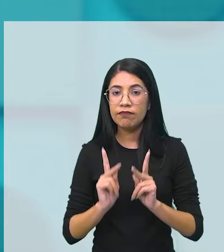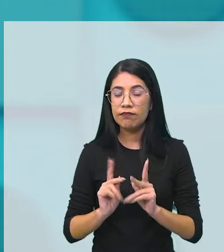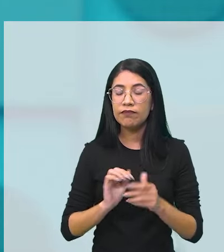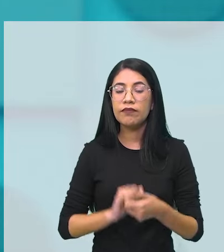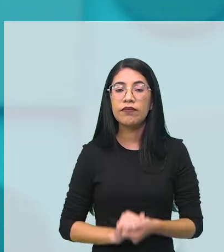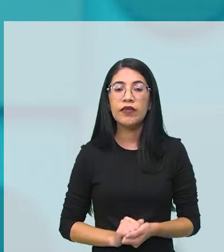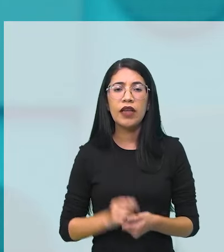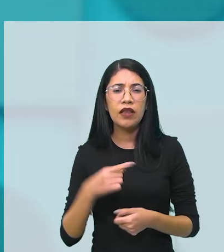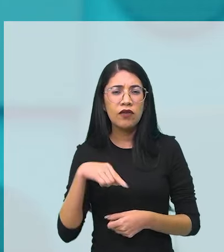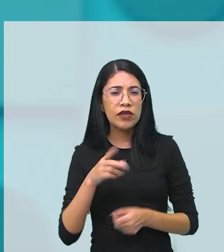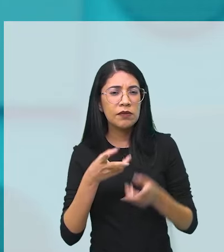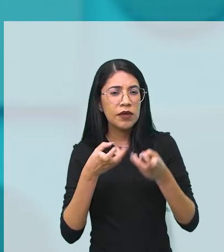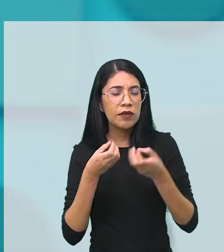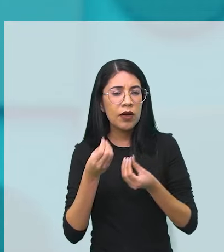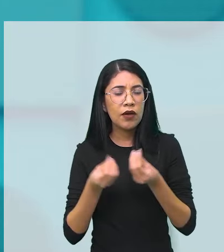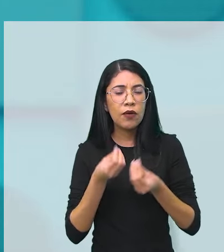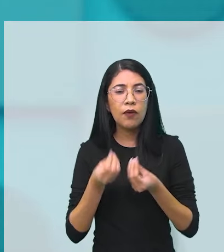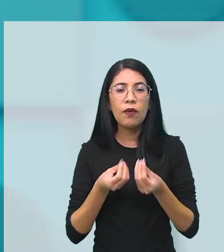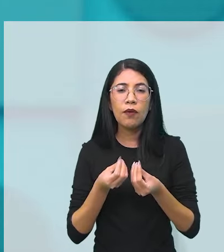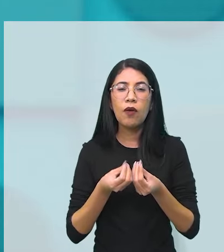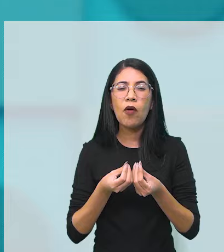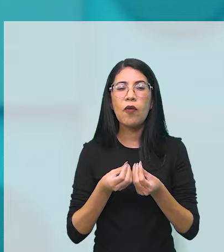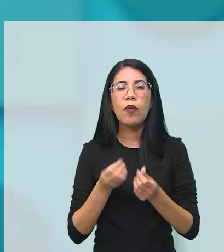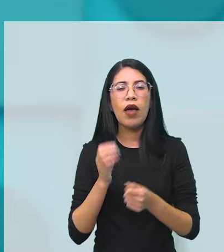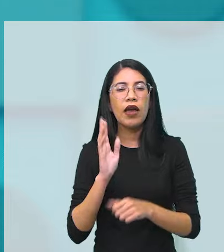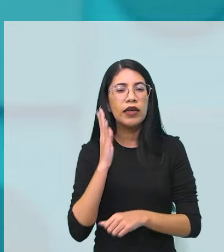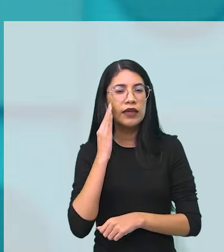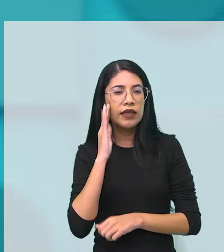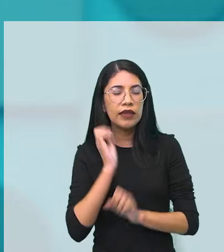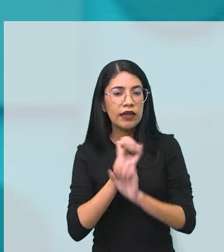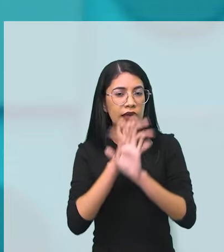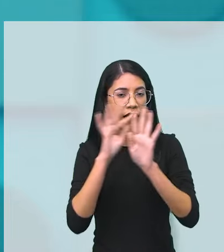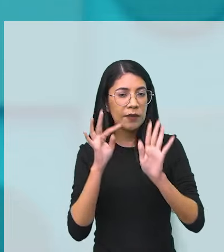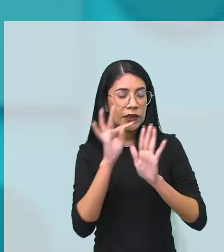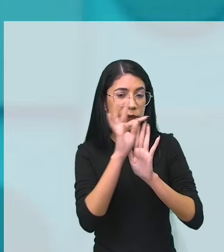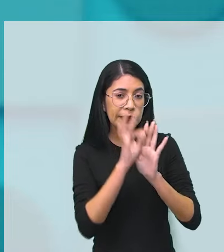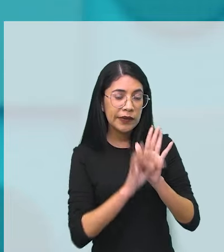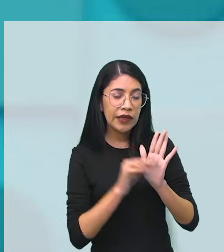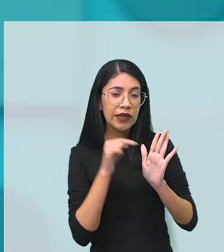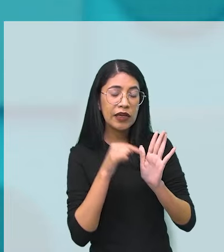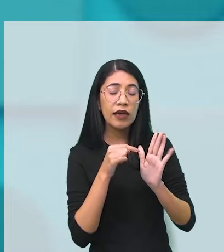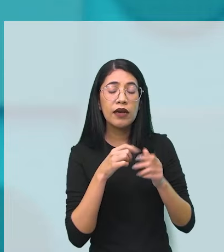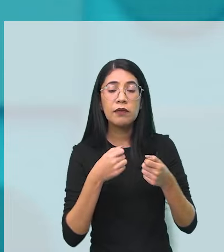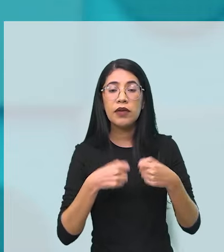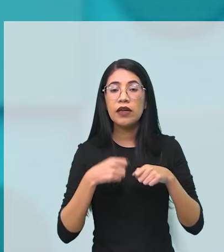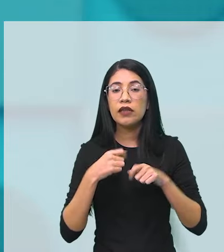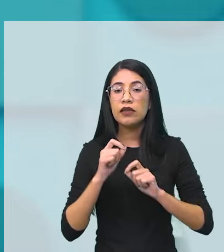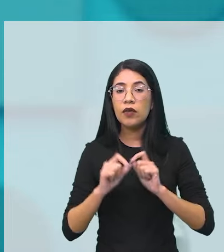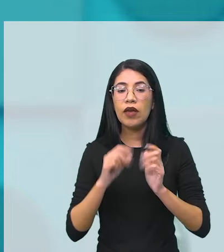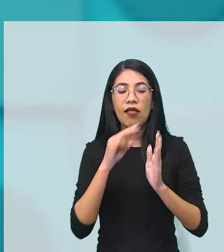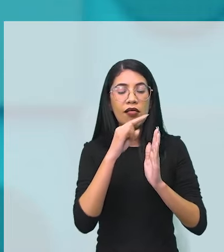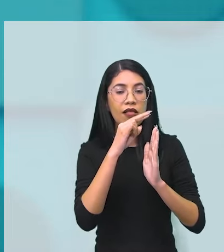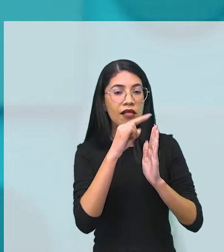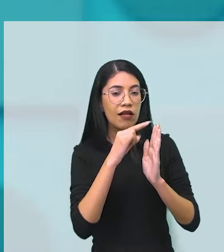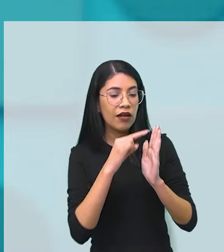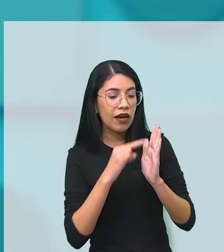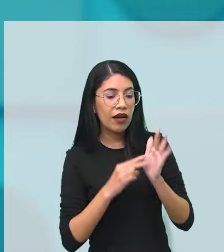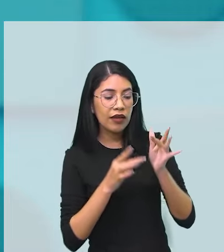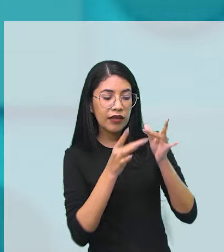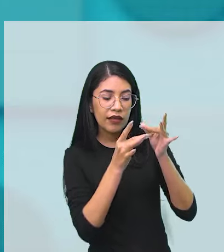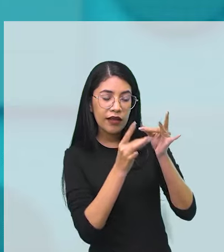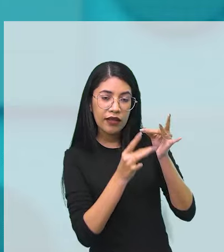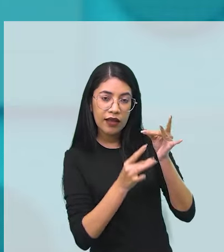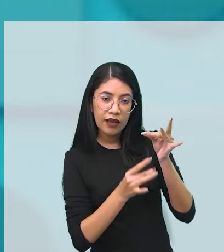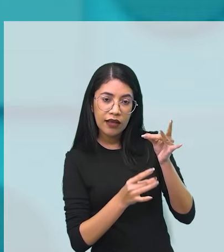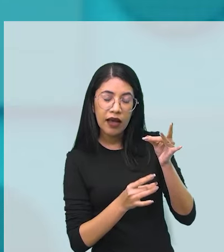gente? Então, vocês conseguiram perceber que pra gente entender perfeitamente nosso texto, é importante a gente ler todo.